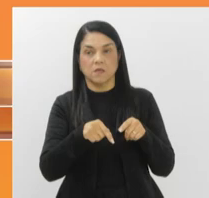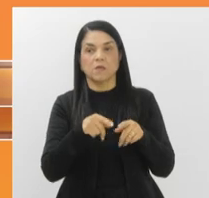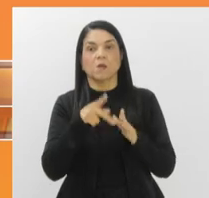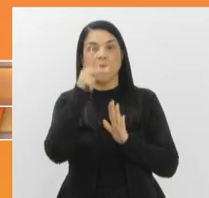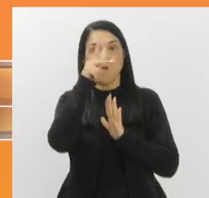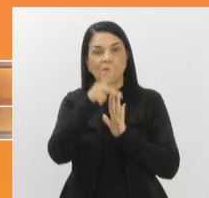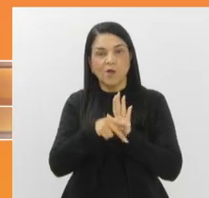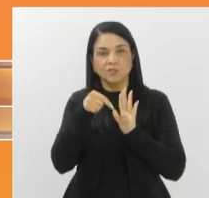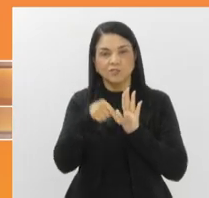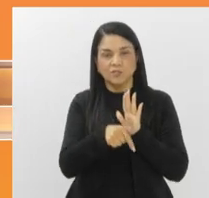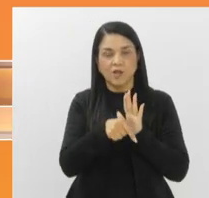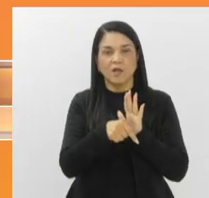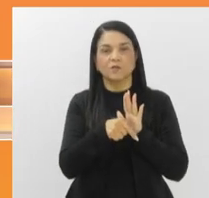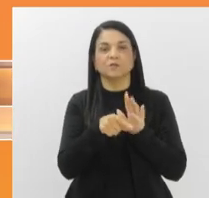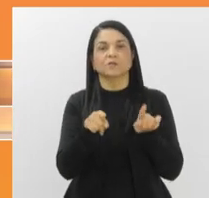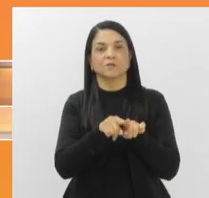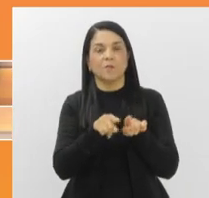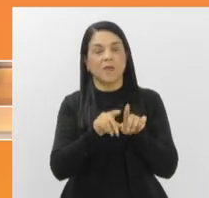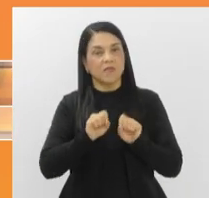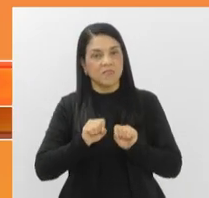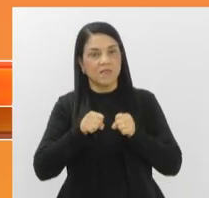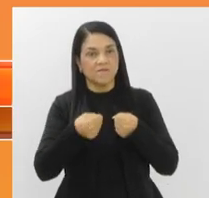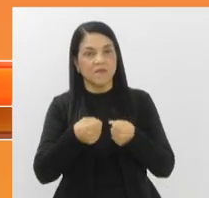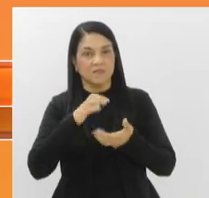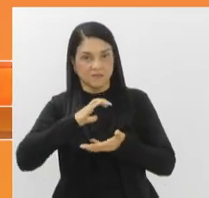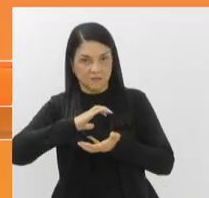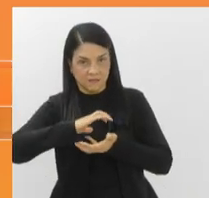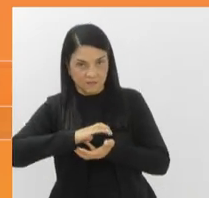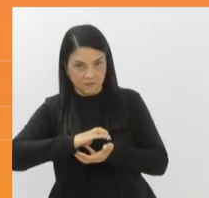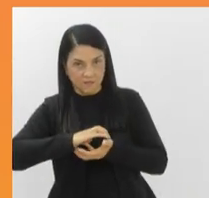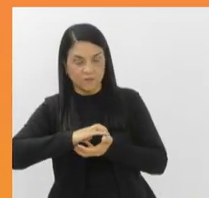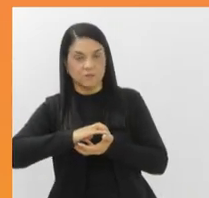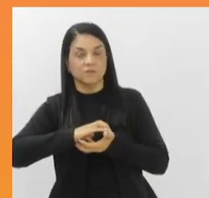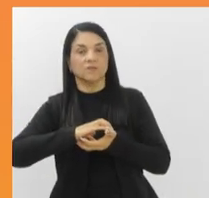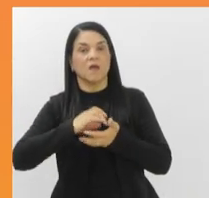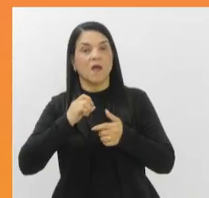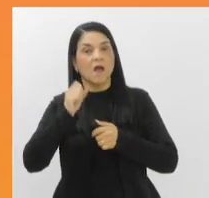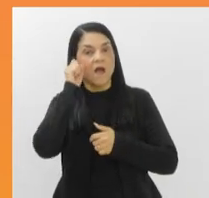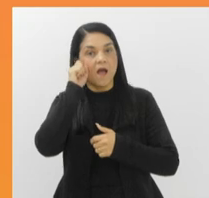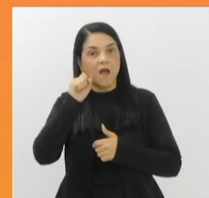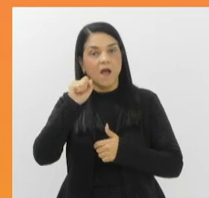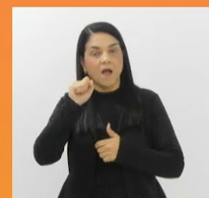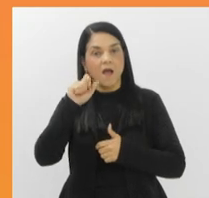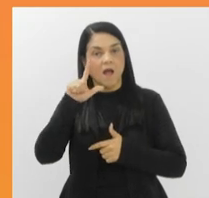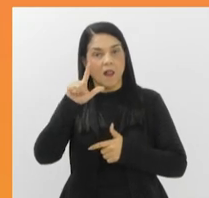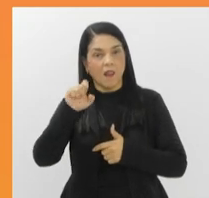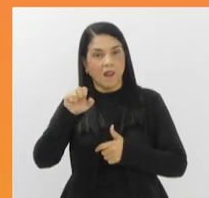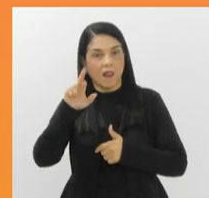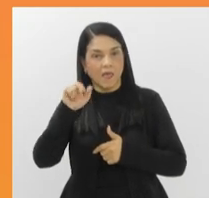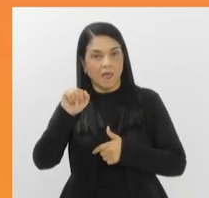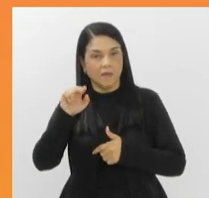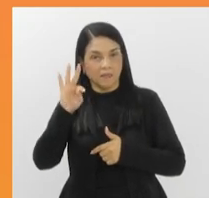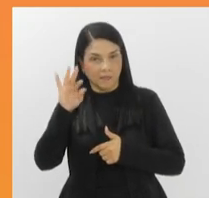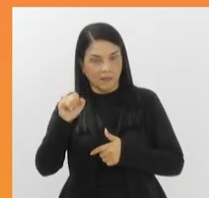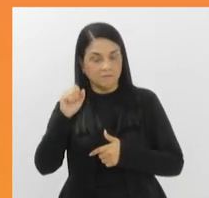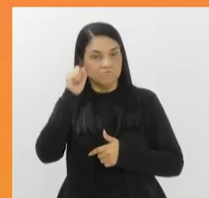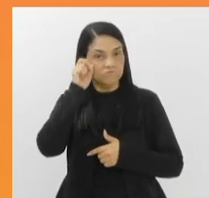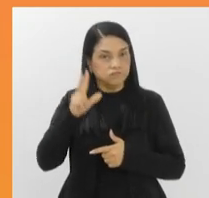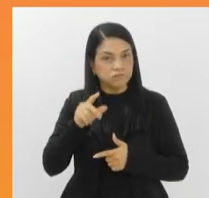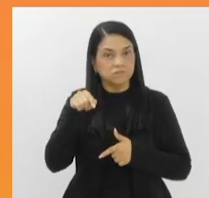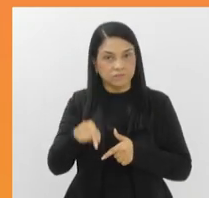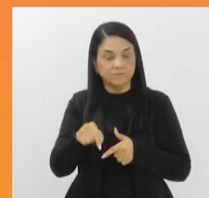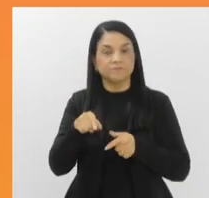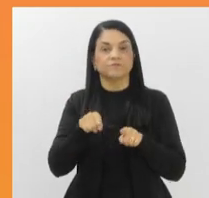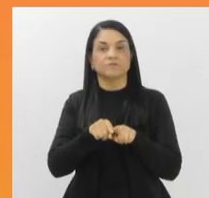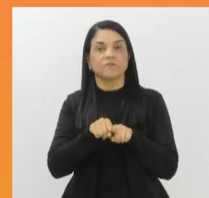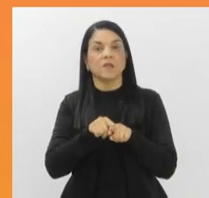2002, o projeto alerta de Defesa Civil, né? Defesa Civil Alerta. Realmente, pelo que nós sabemos até o momento, foi